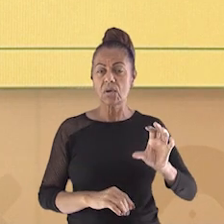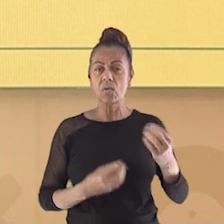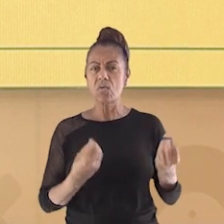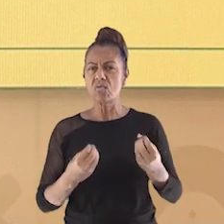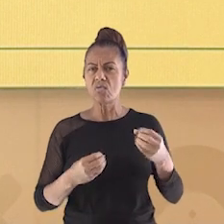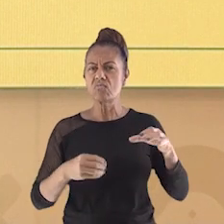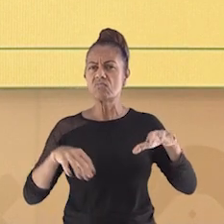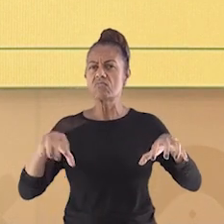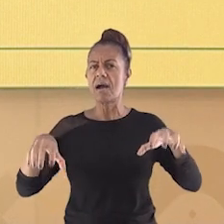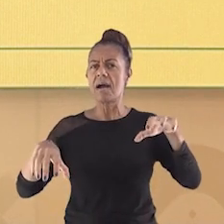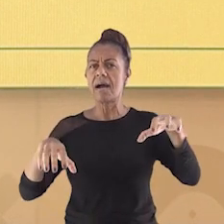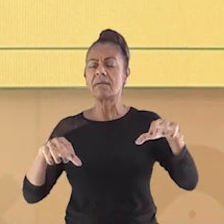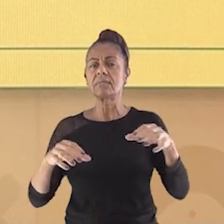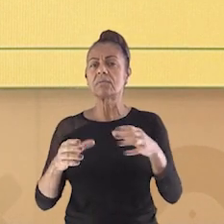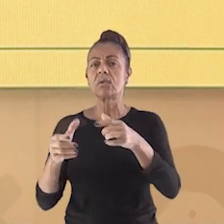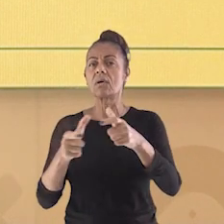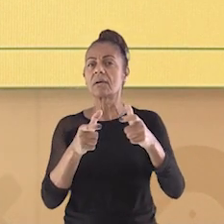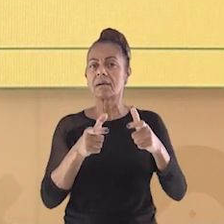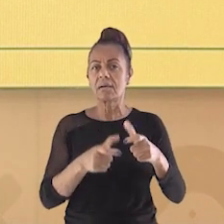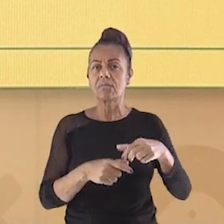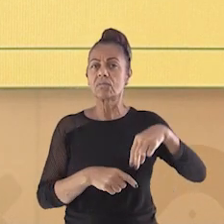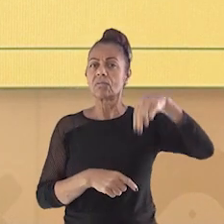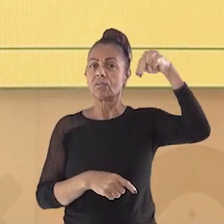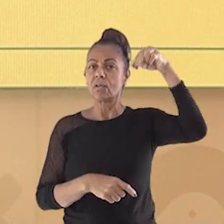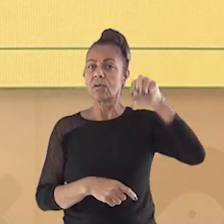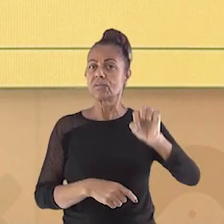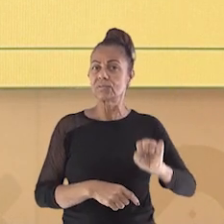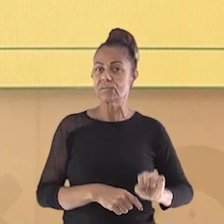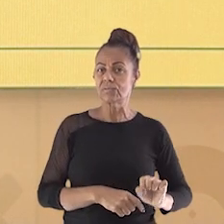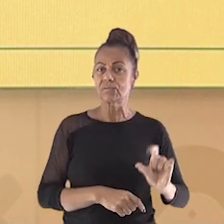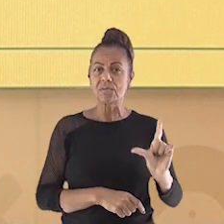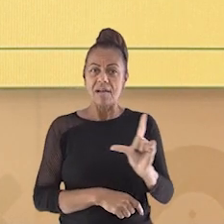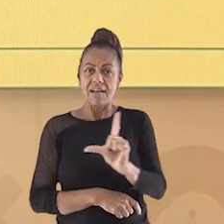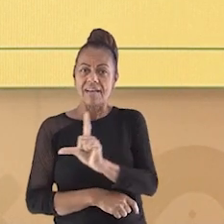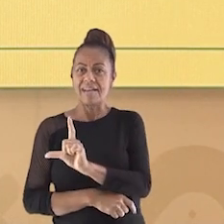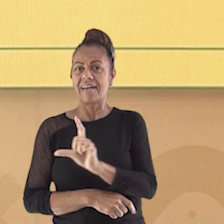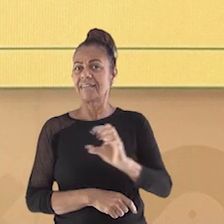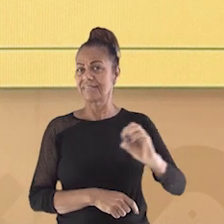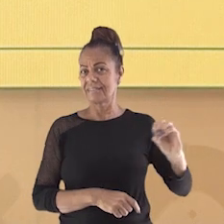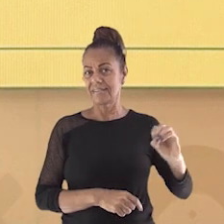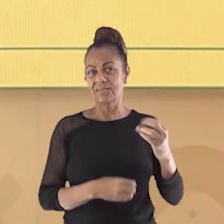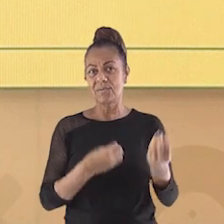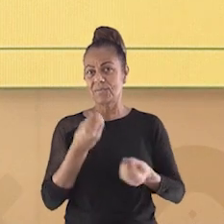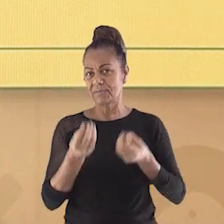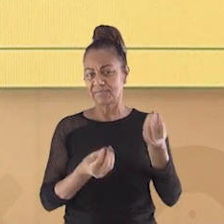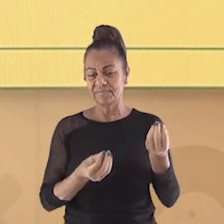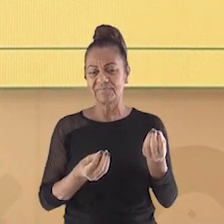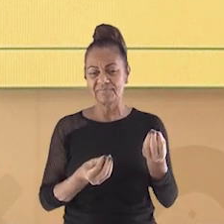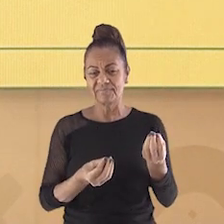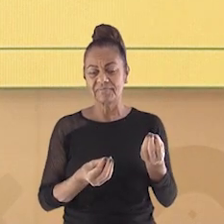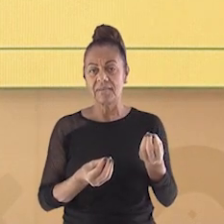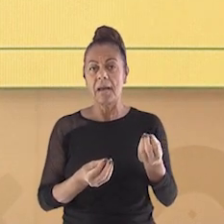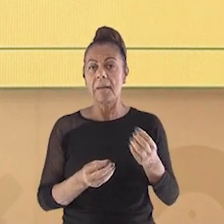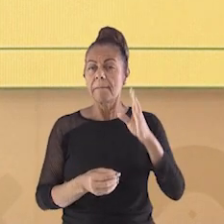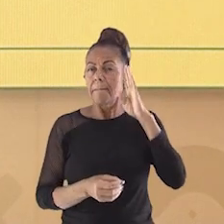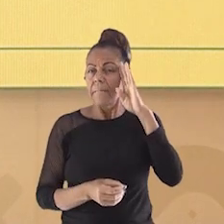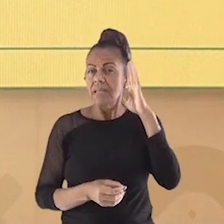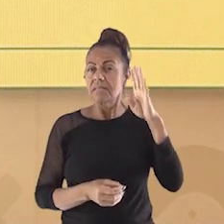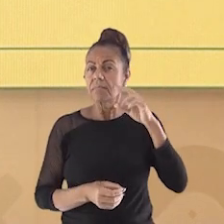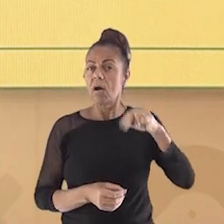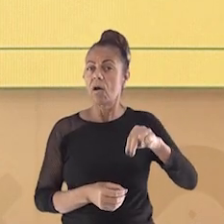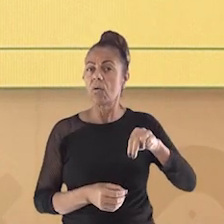encontra. É muito comum ver representações pelos pontos cardeais, principalmente o norte,